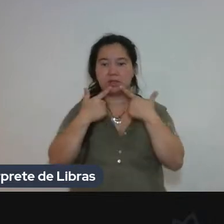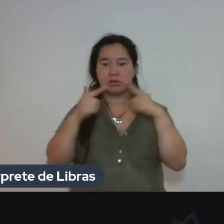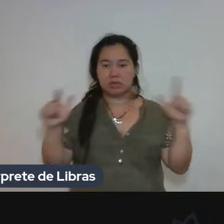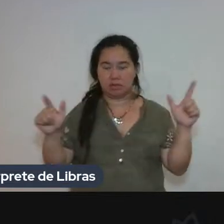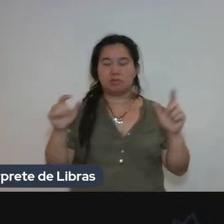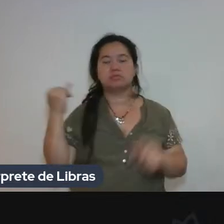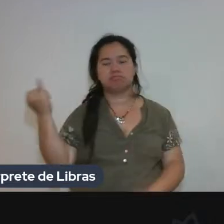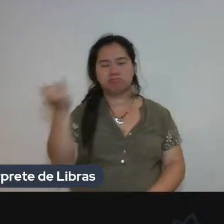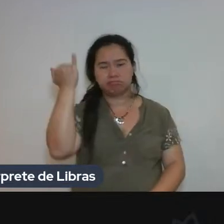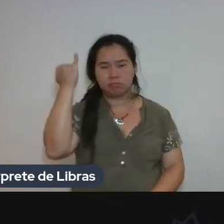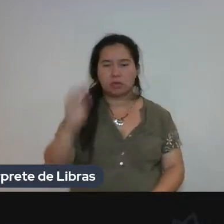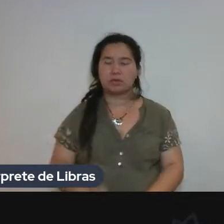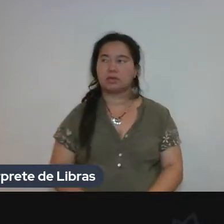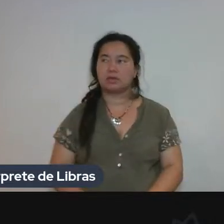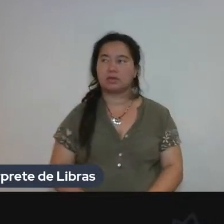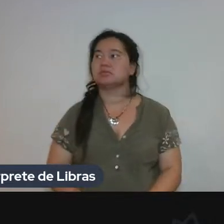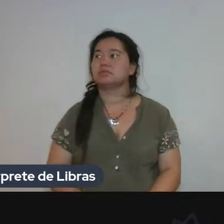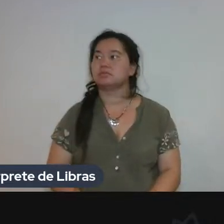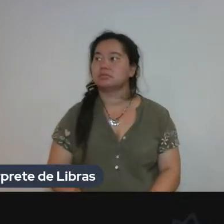resgate.